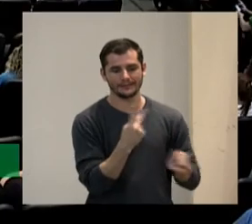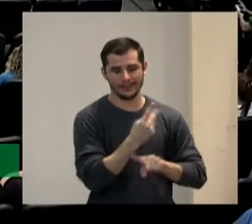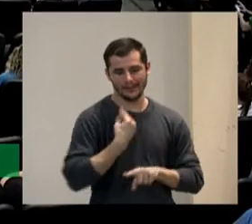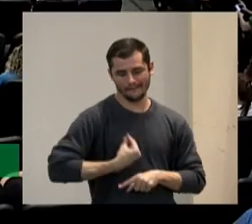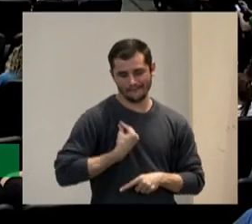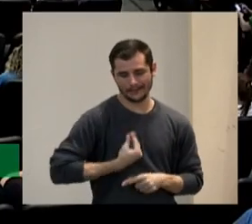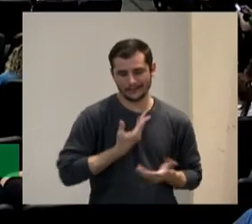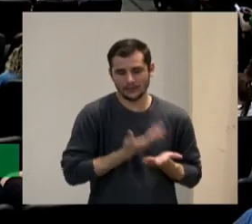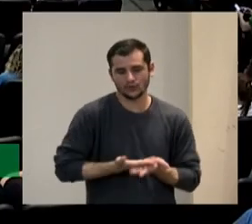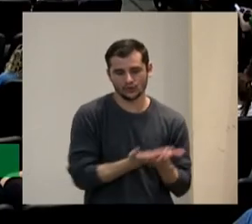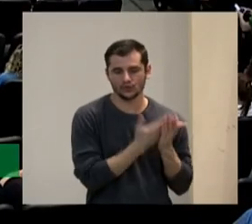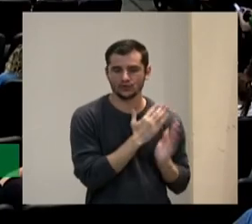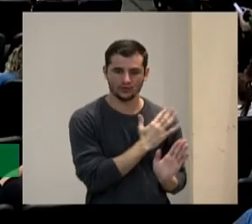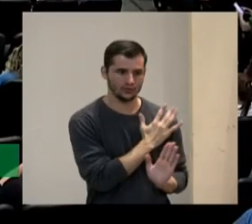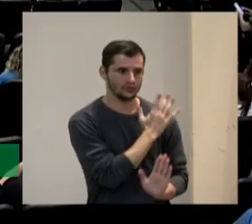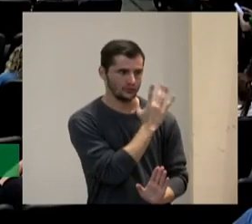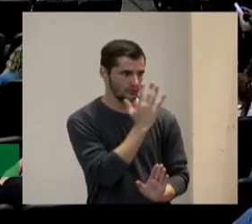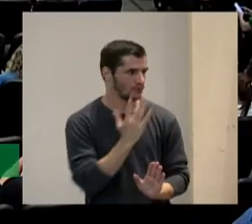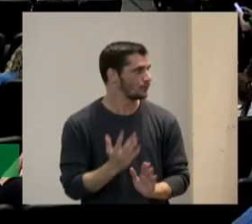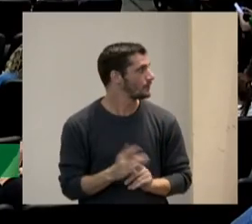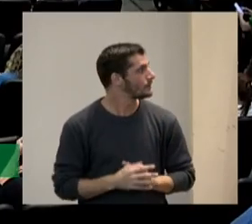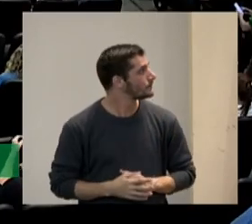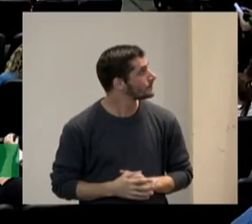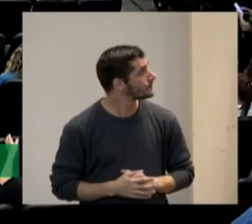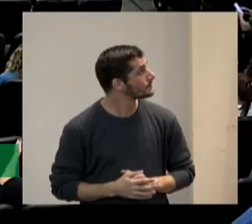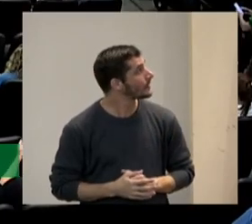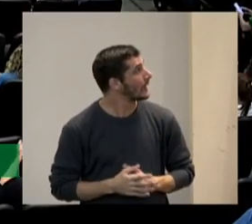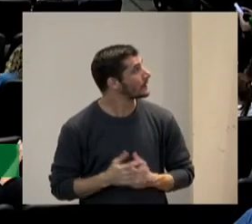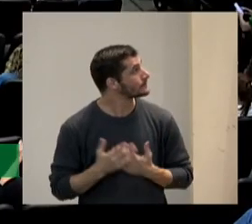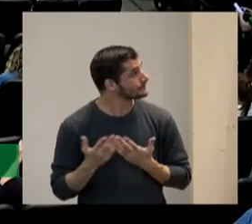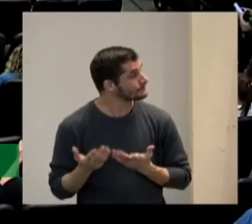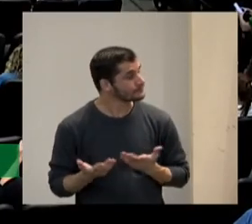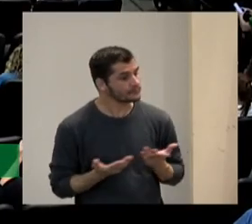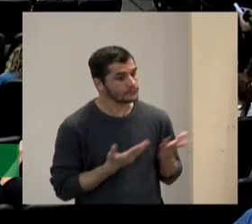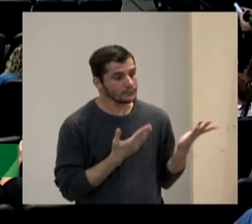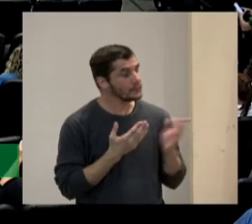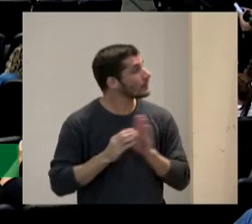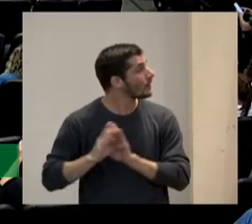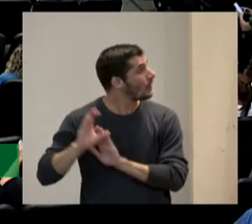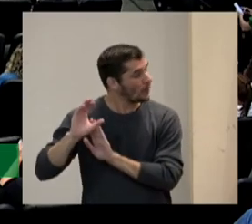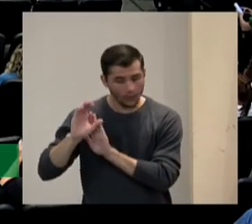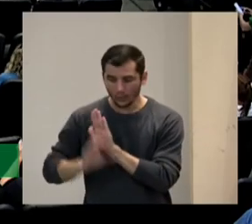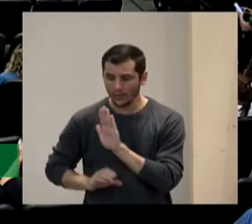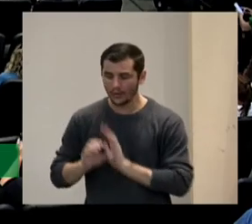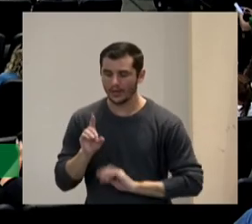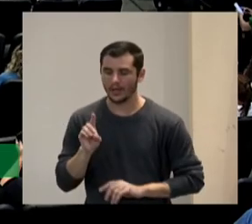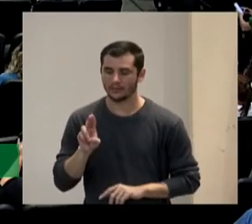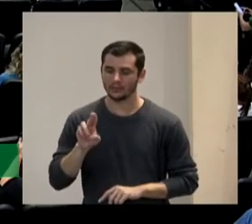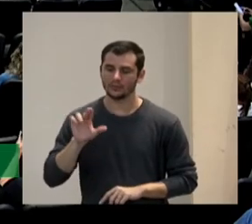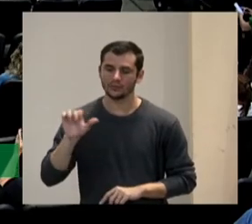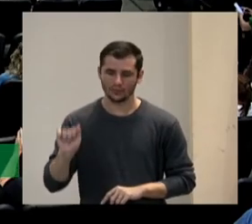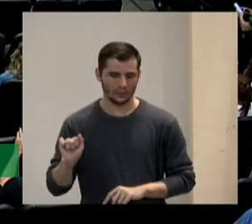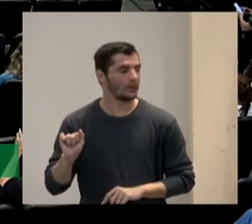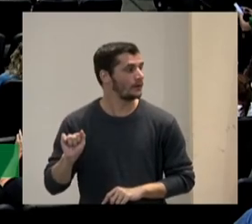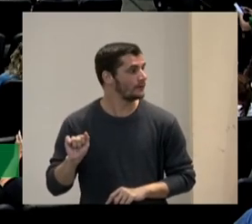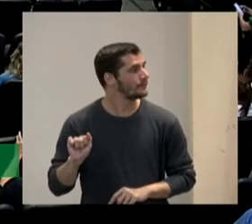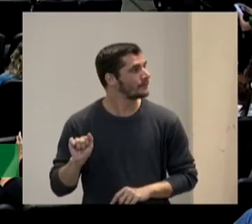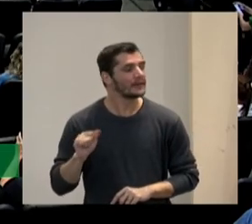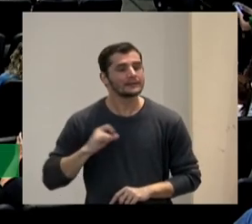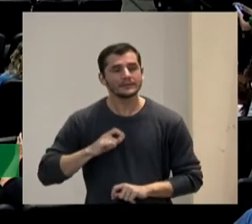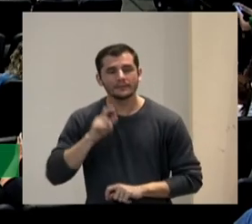chegamos ao Dua ao Dua a gente quis colocar e aqui temos também uma pessoa a professora Vox que está por aí